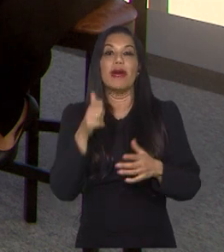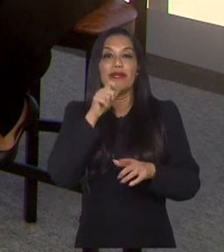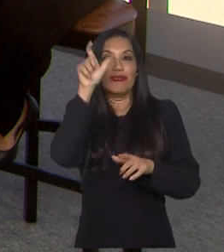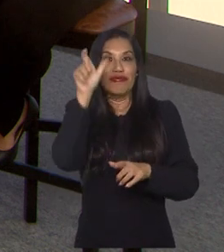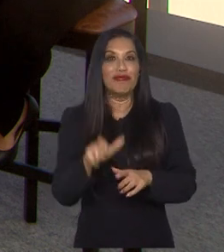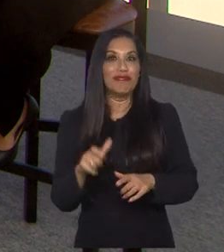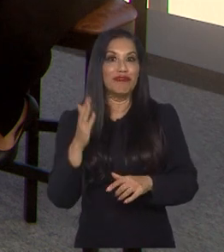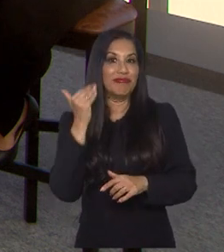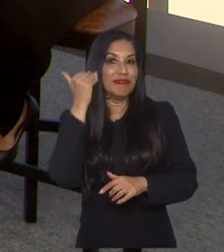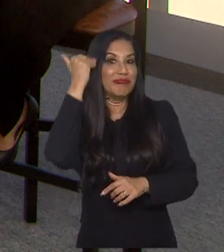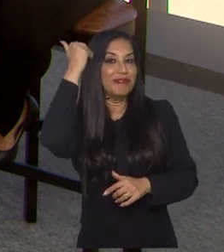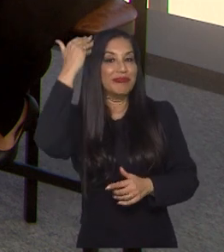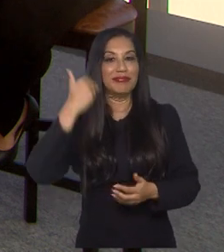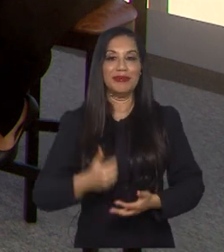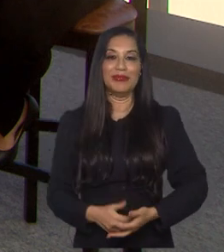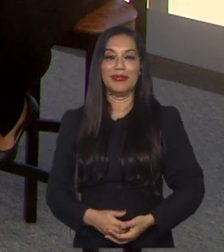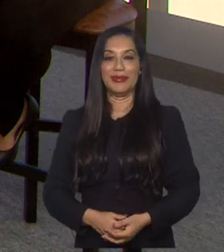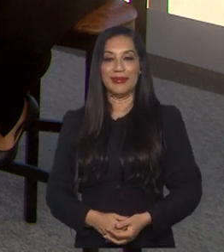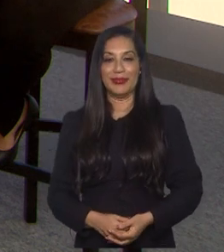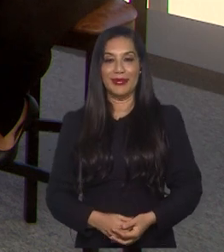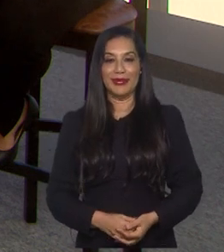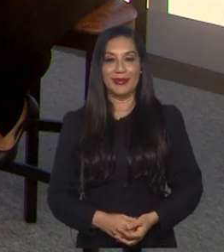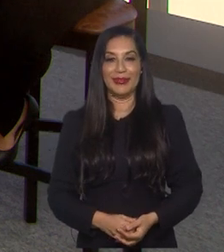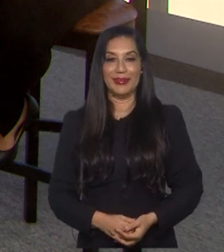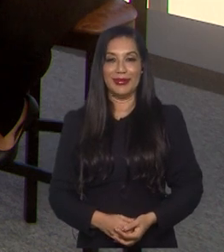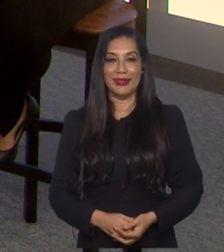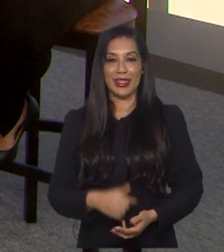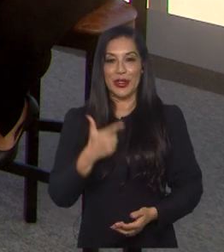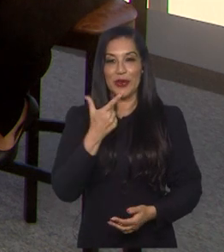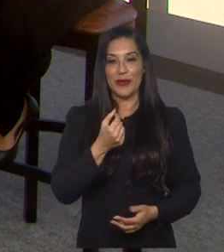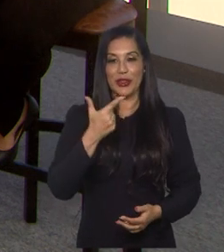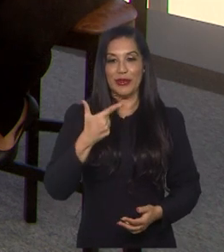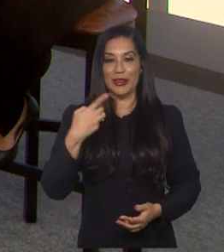vai ser esse destaque na Copa de 2023?